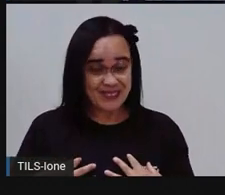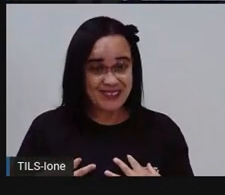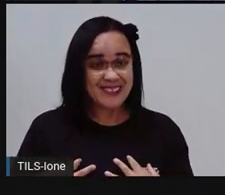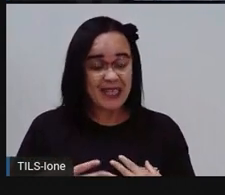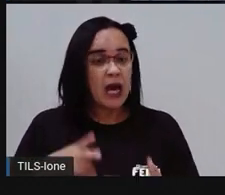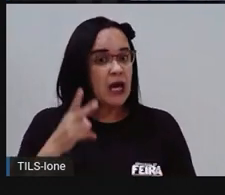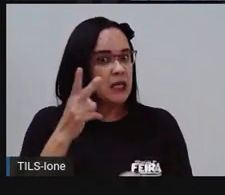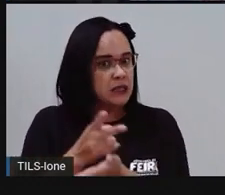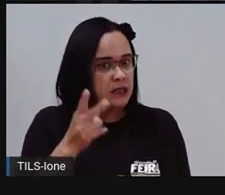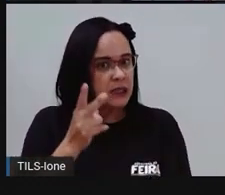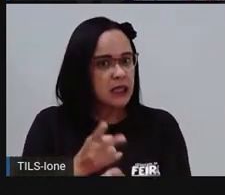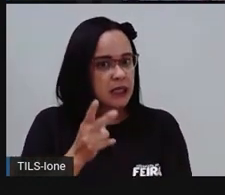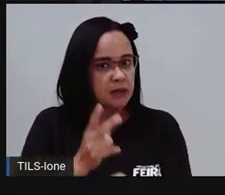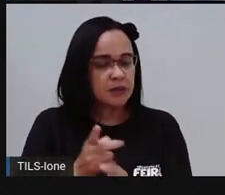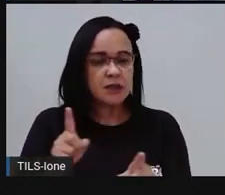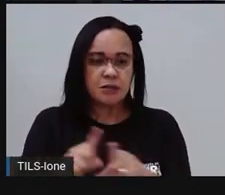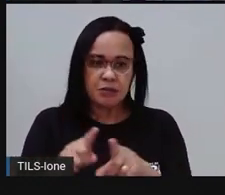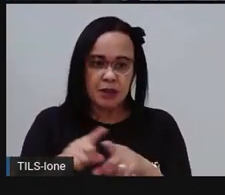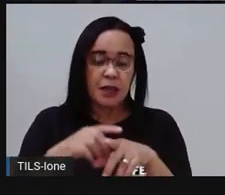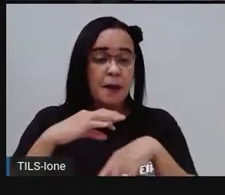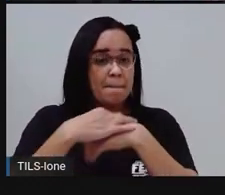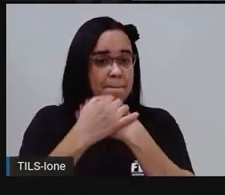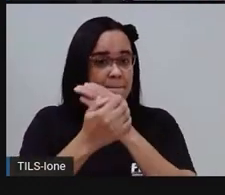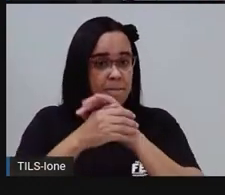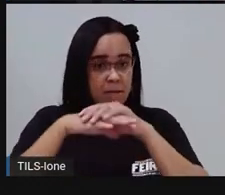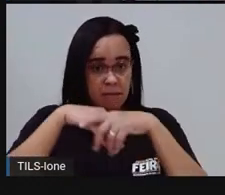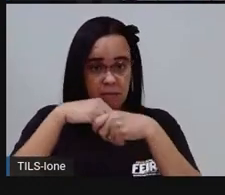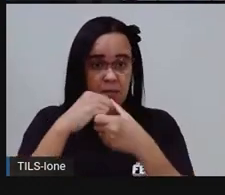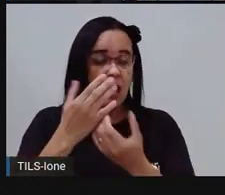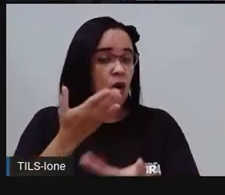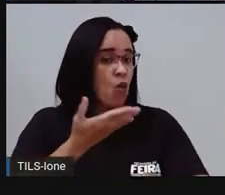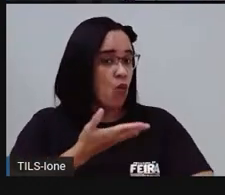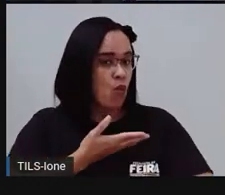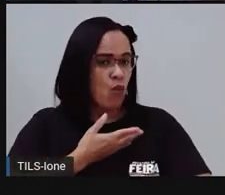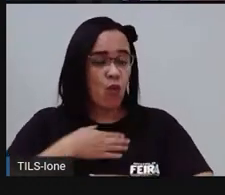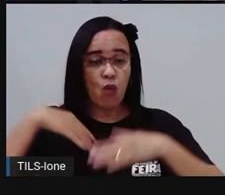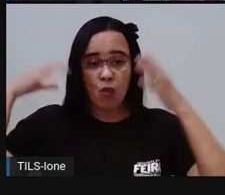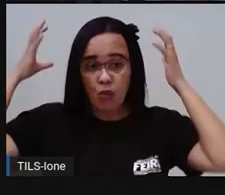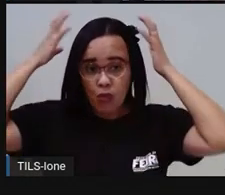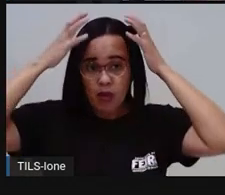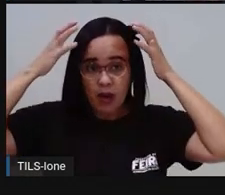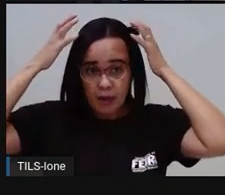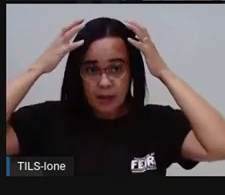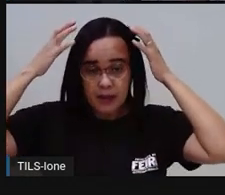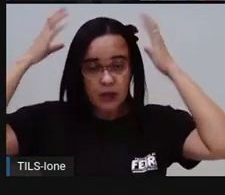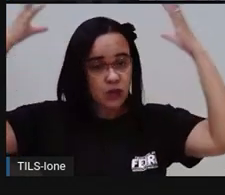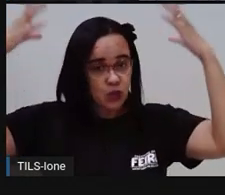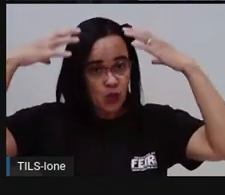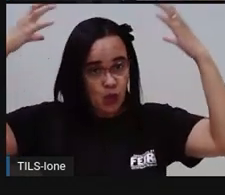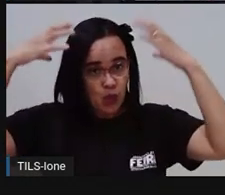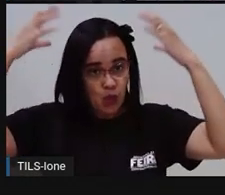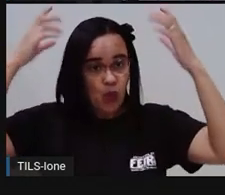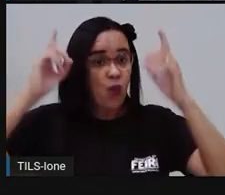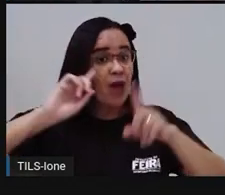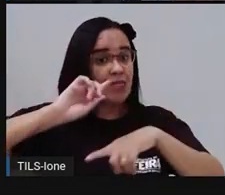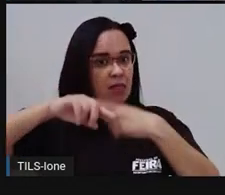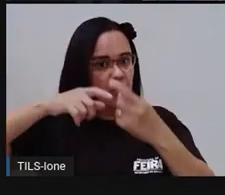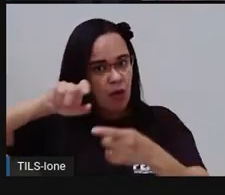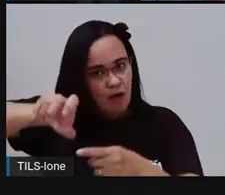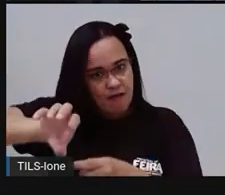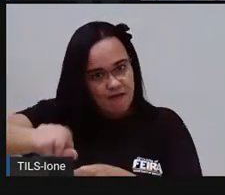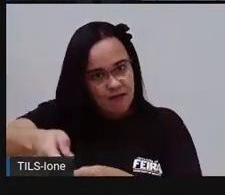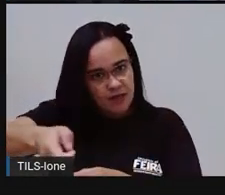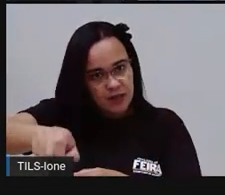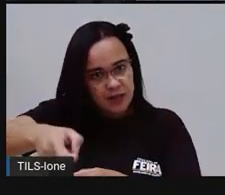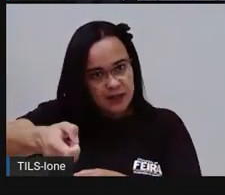que você for lavar a mão, lavar o corpo, lavar o cabelo, molha, fecha a torneira, fecha o registro, né? Para a água não ficar